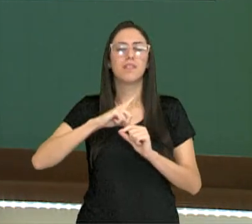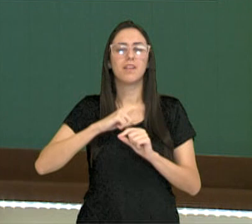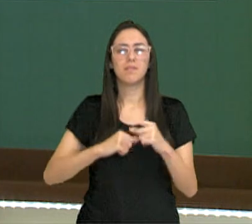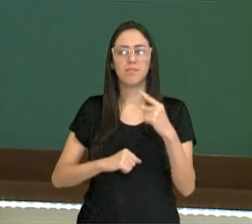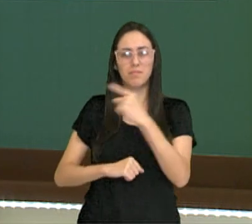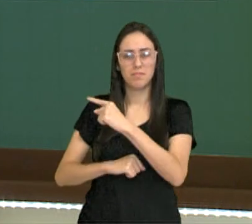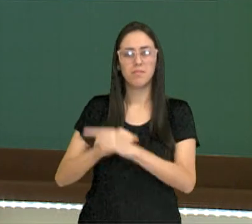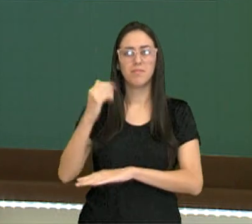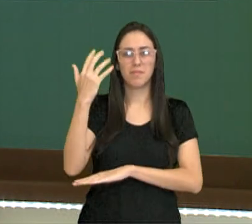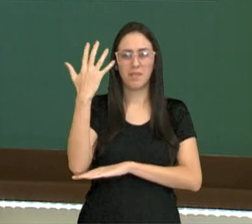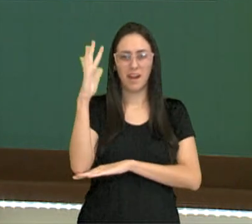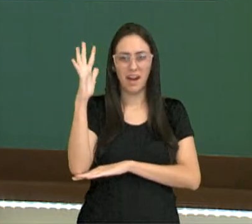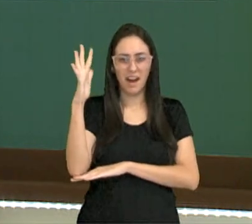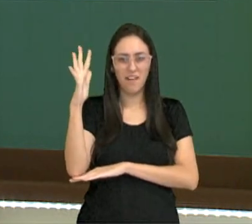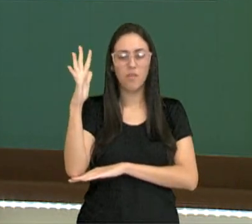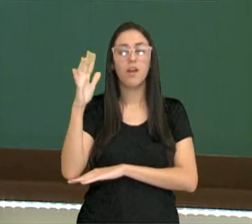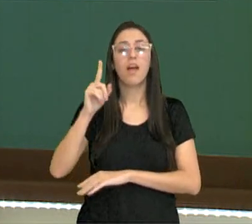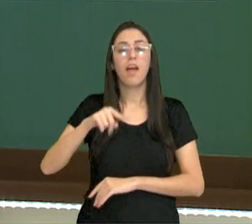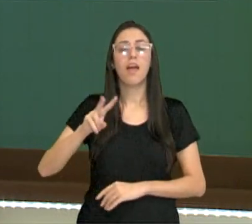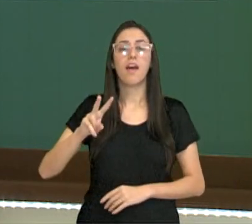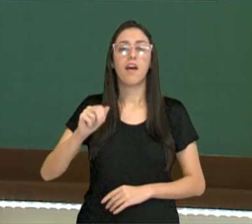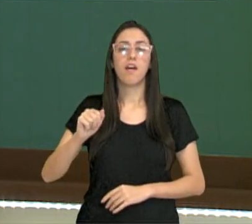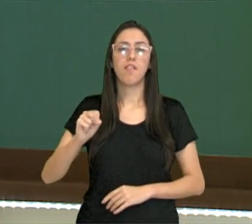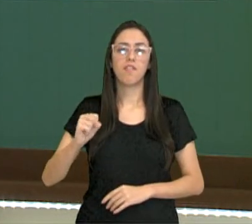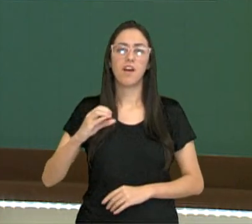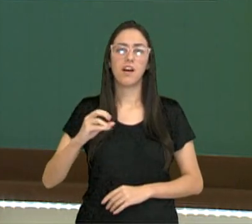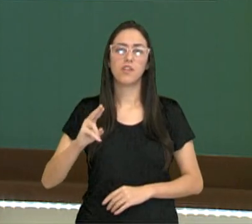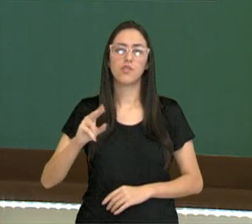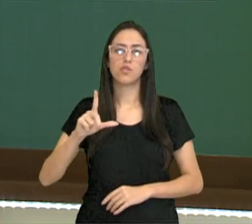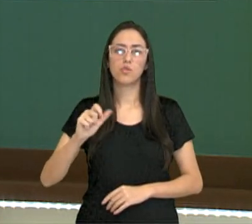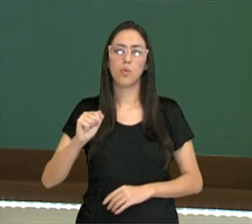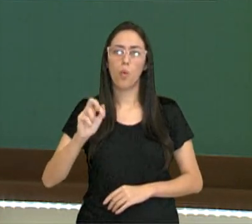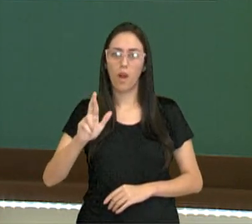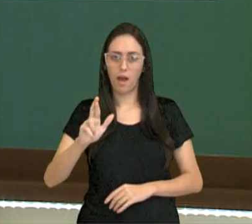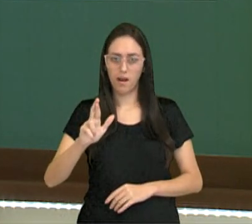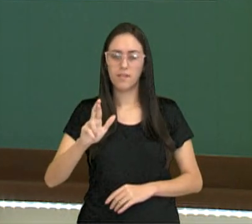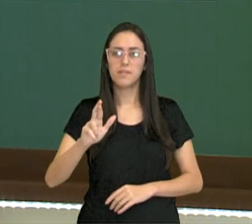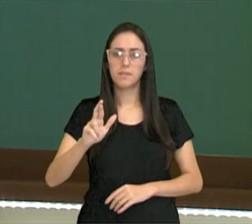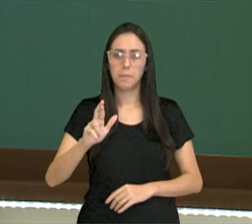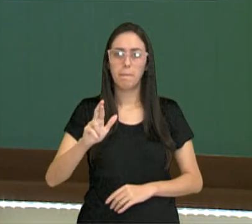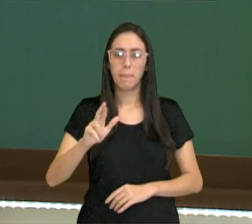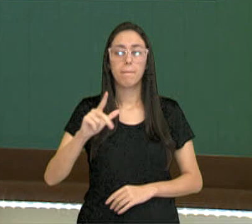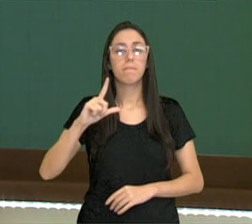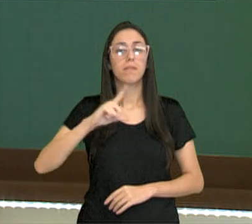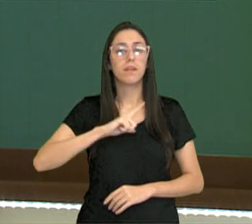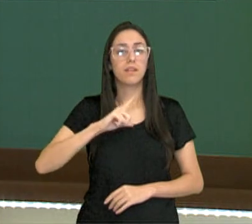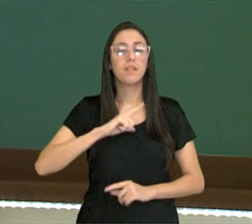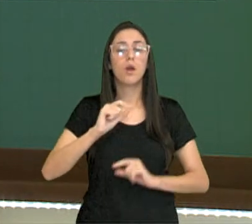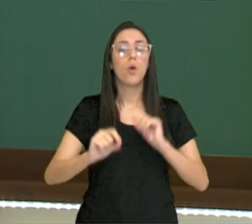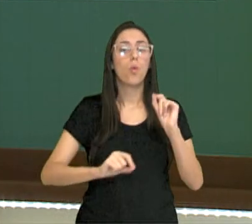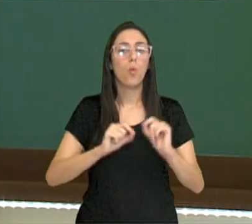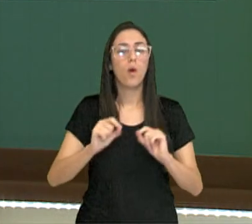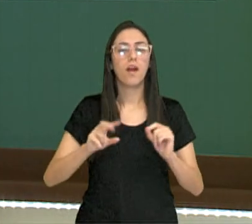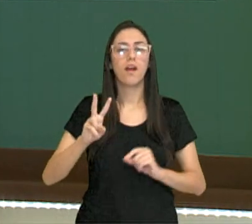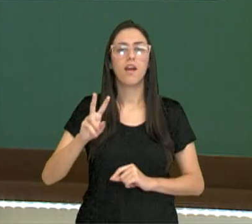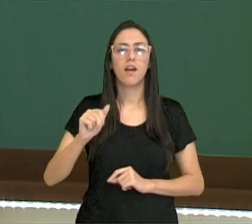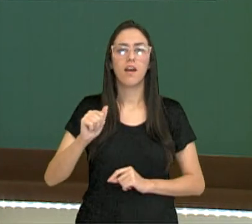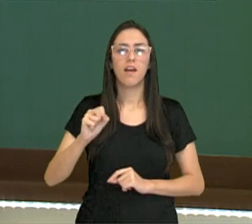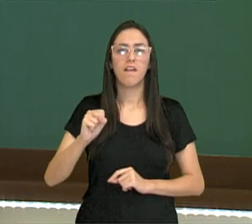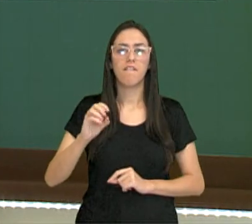espécies vasculares, ou seja, gimnospermas têm vasos